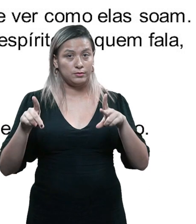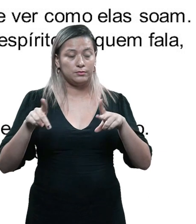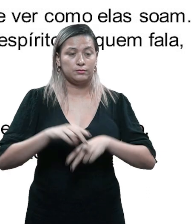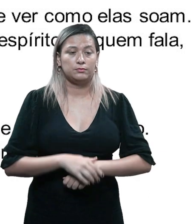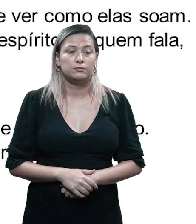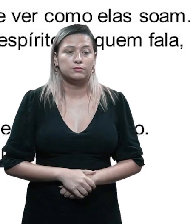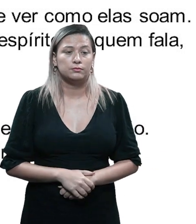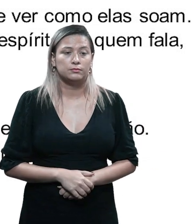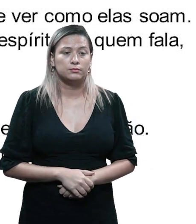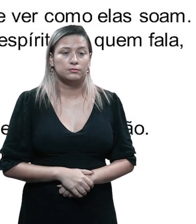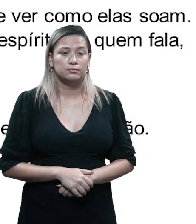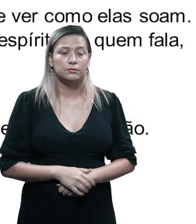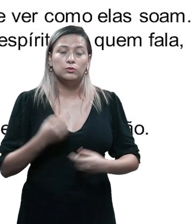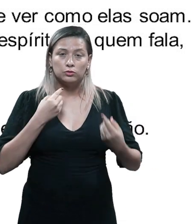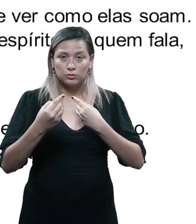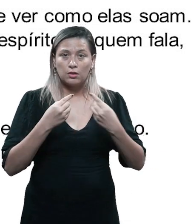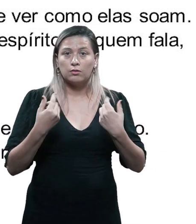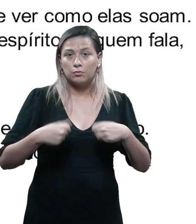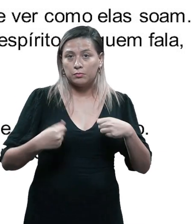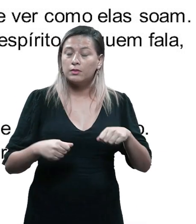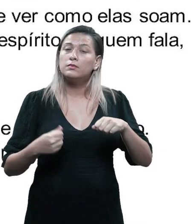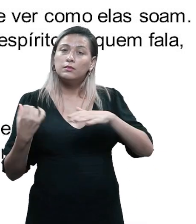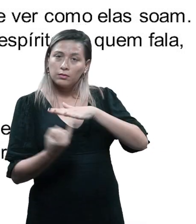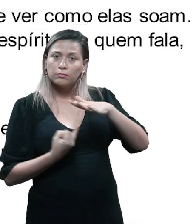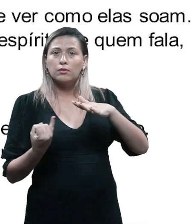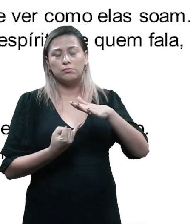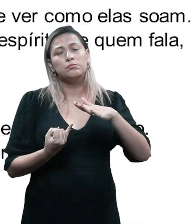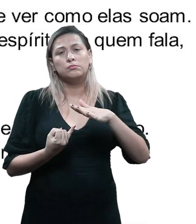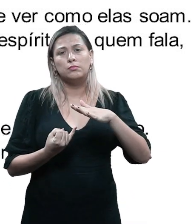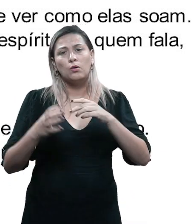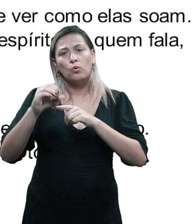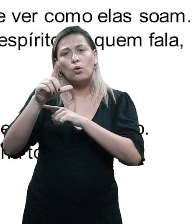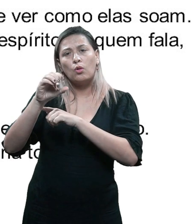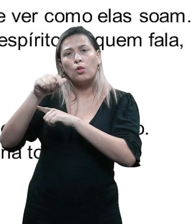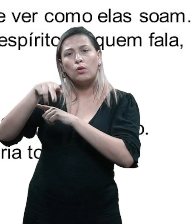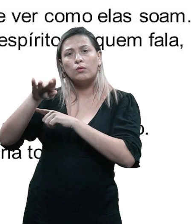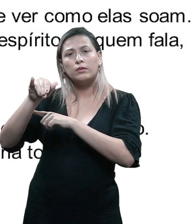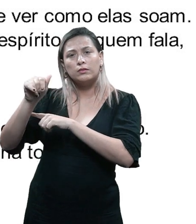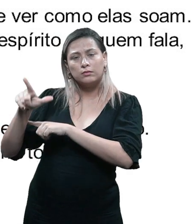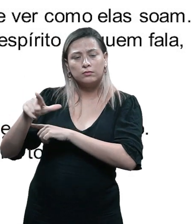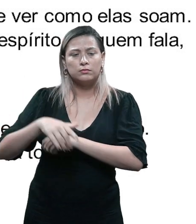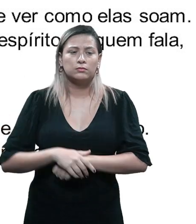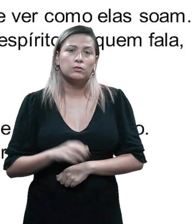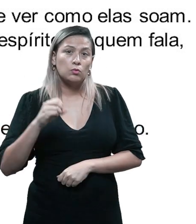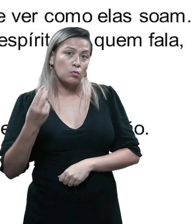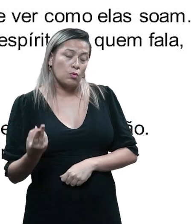então é uma outra linguagem, certo? Os diálogos, eles precisam ser mais coloquiais,